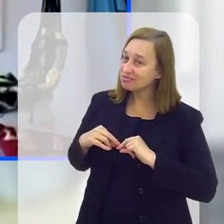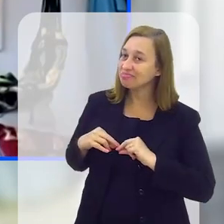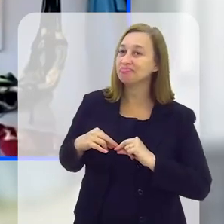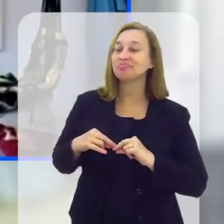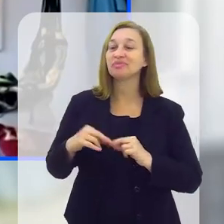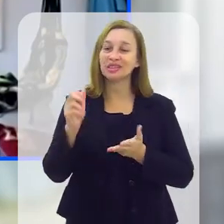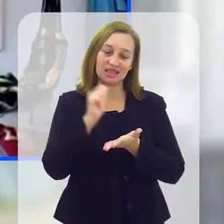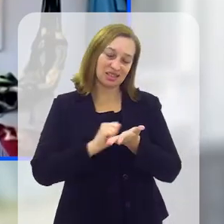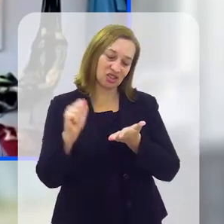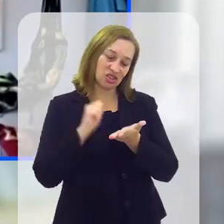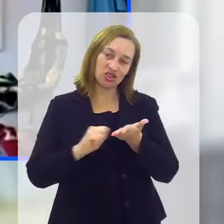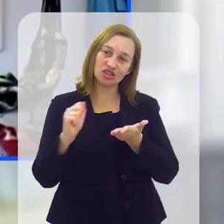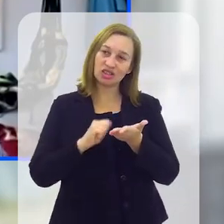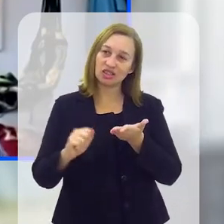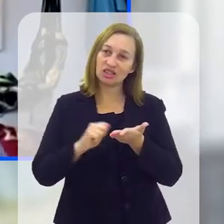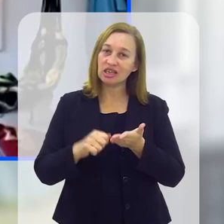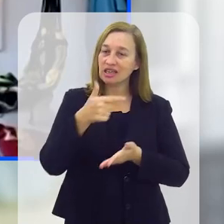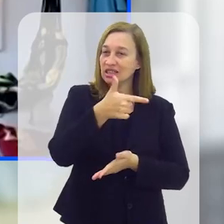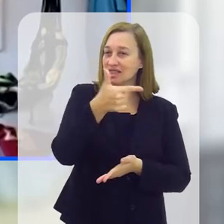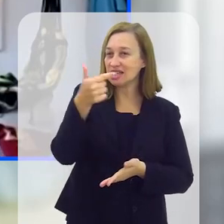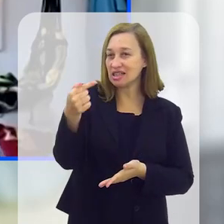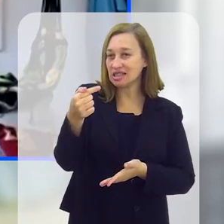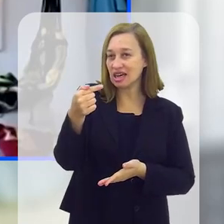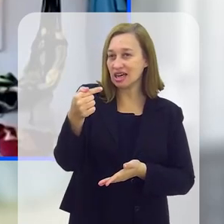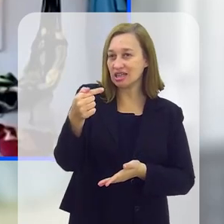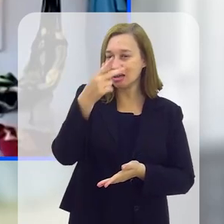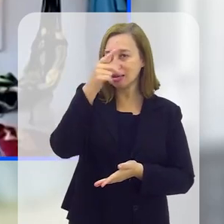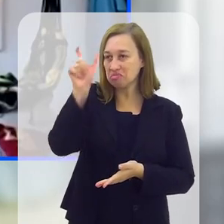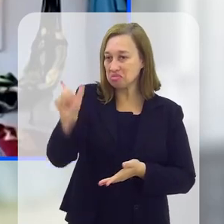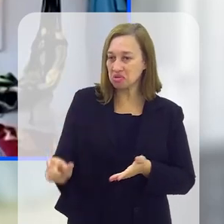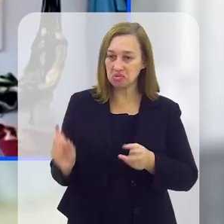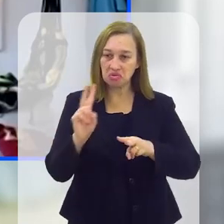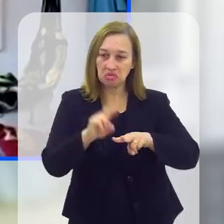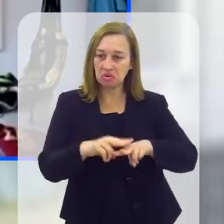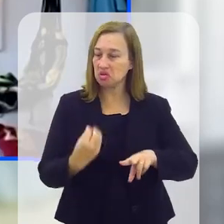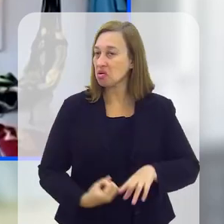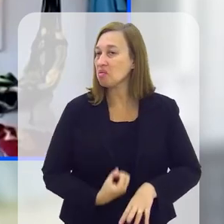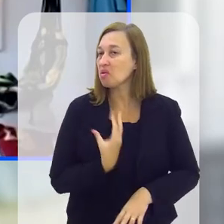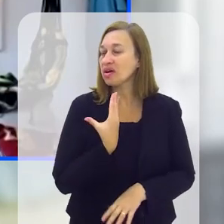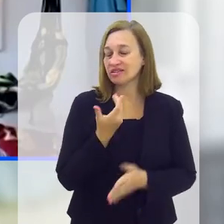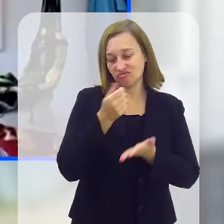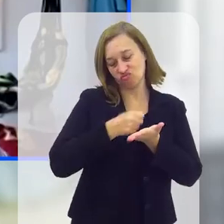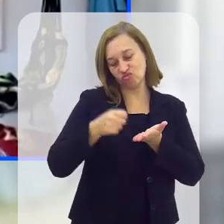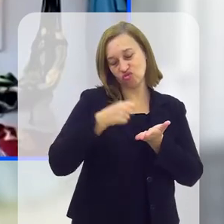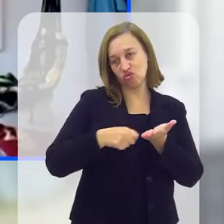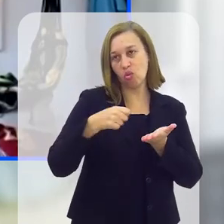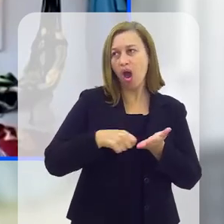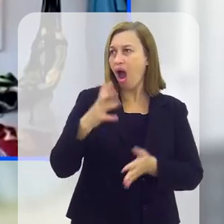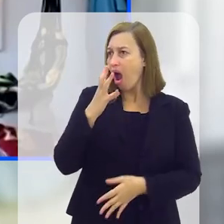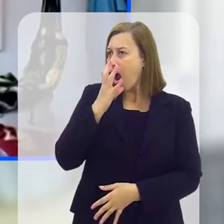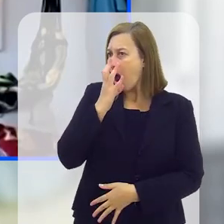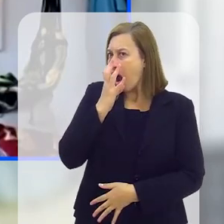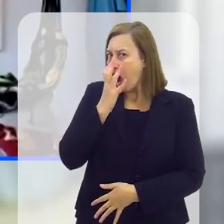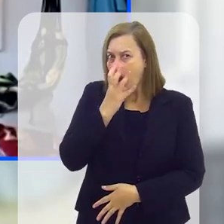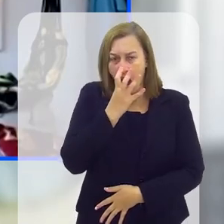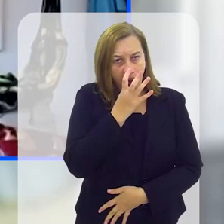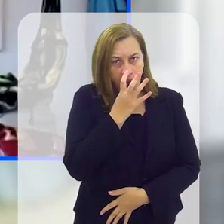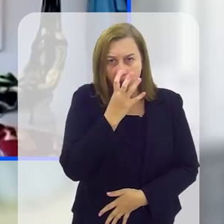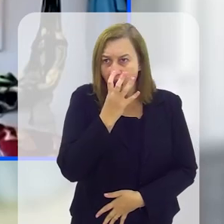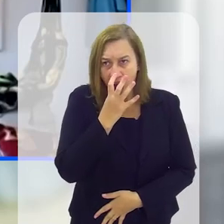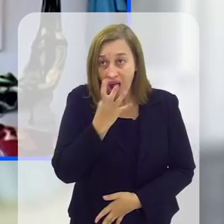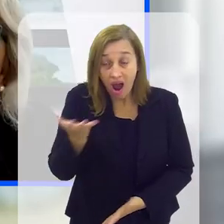escritos, 17 presos poetas escreveram poesias. Eu fiquei